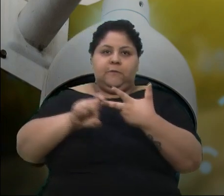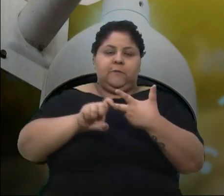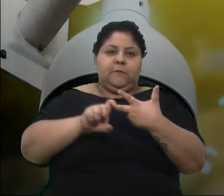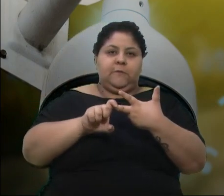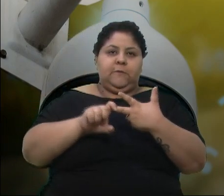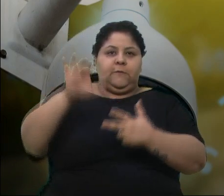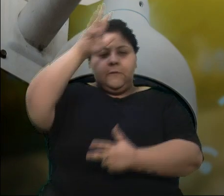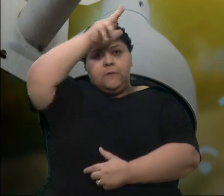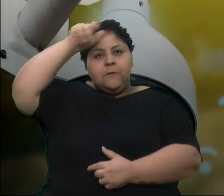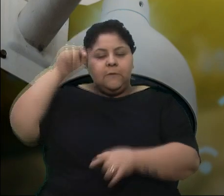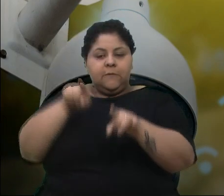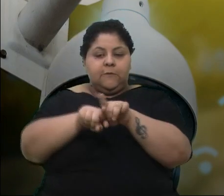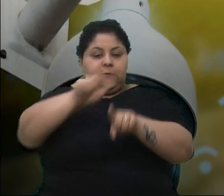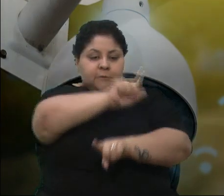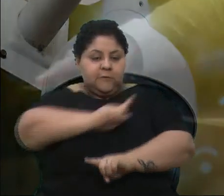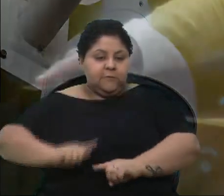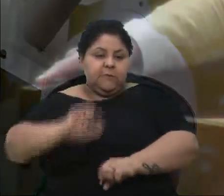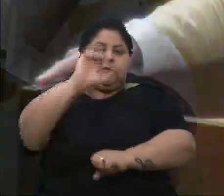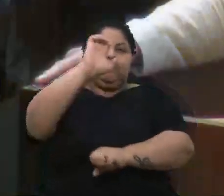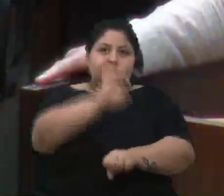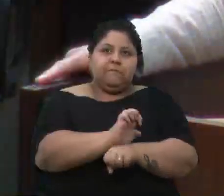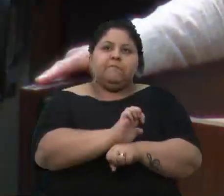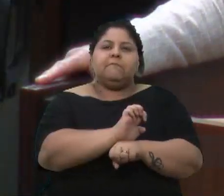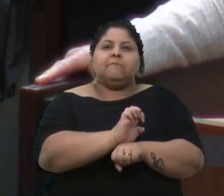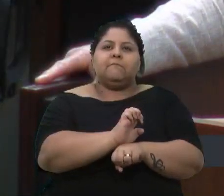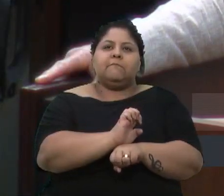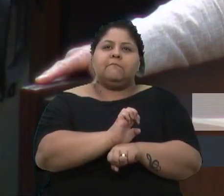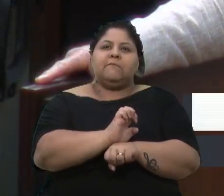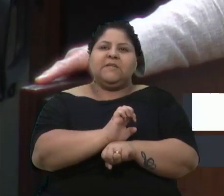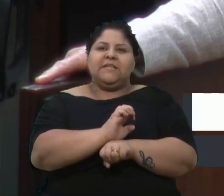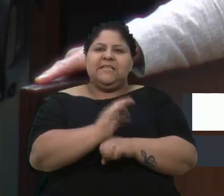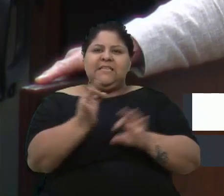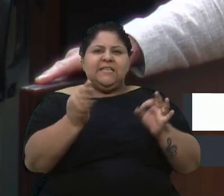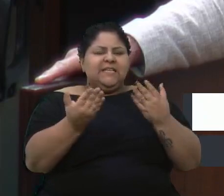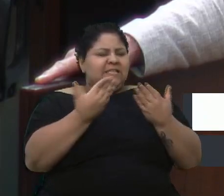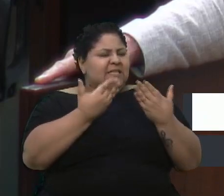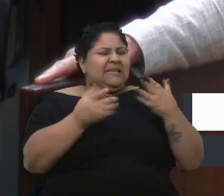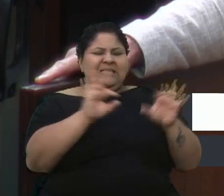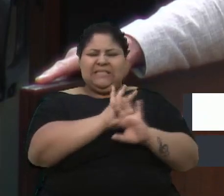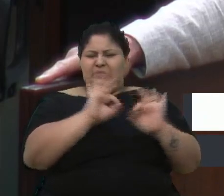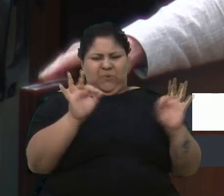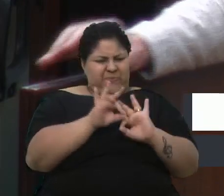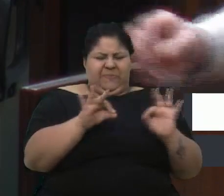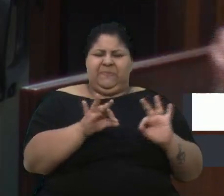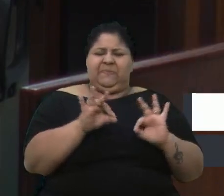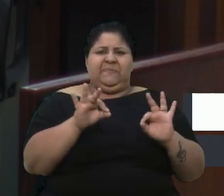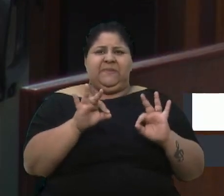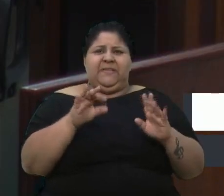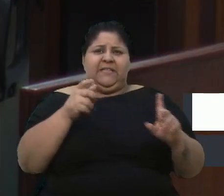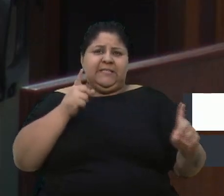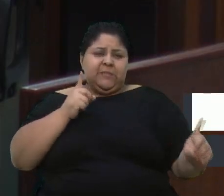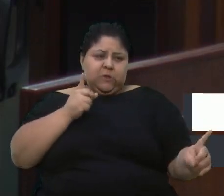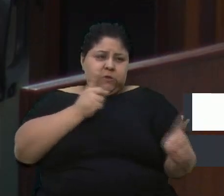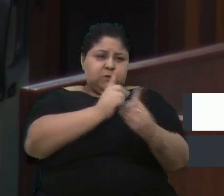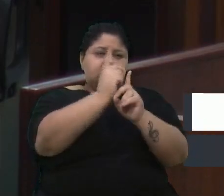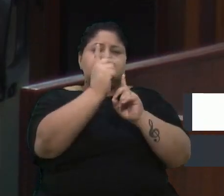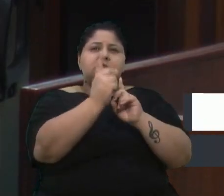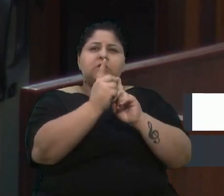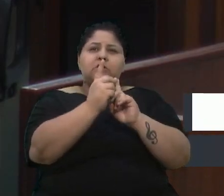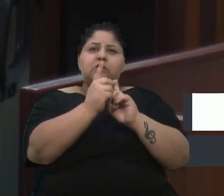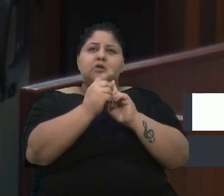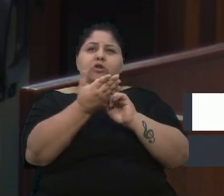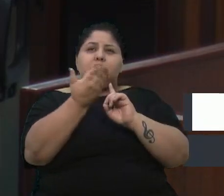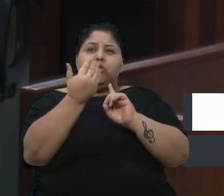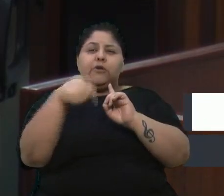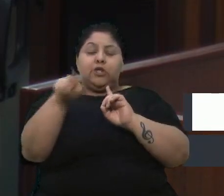e o Governo do Estado, que, sem dúvida alguma, vem ao encontro daquilo que nós pleiteávamos,